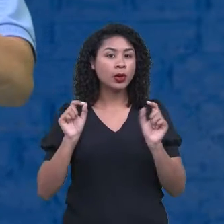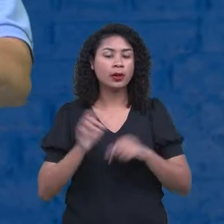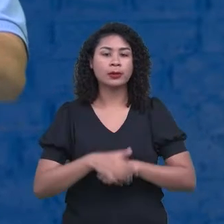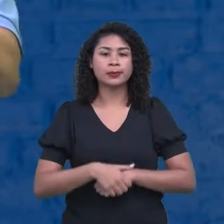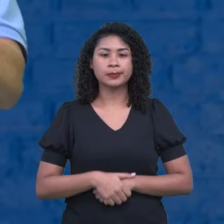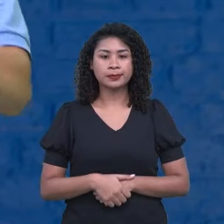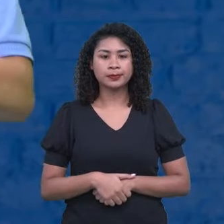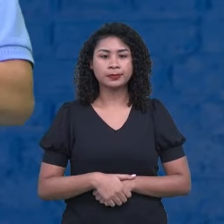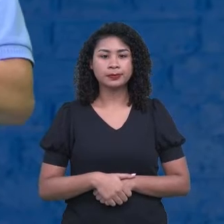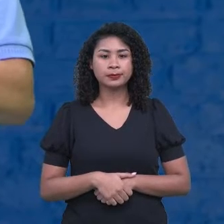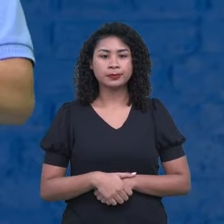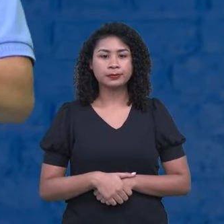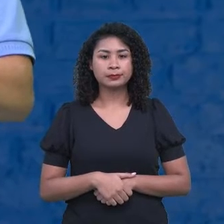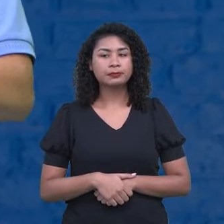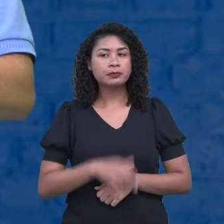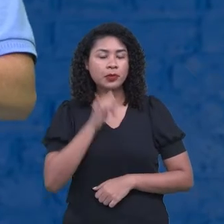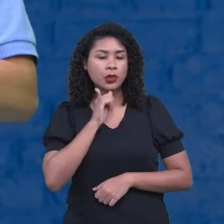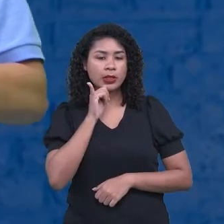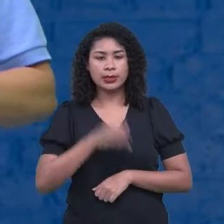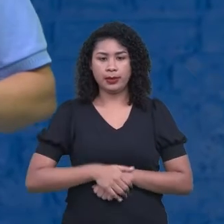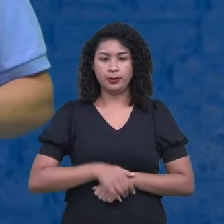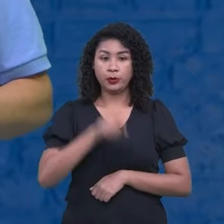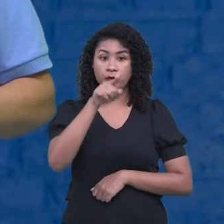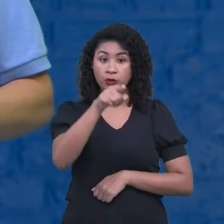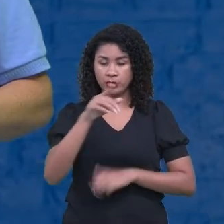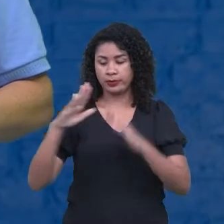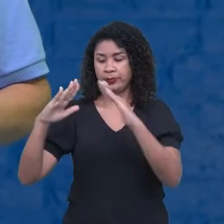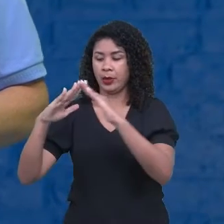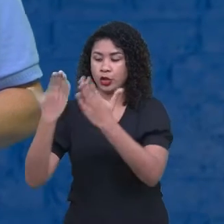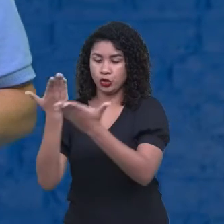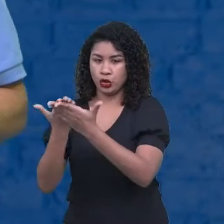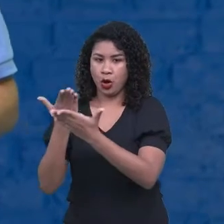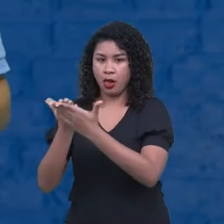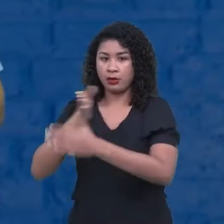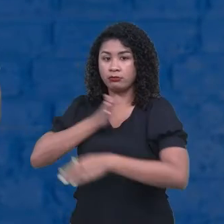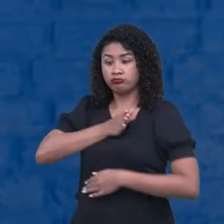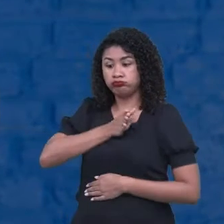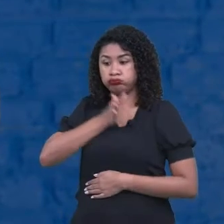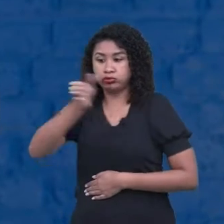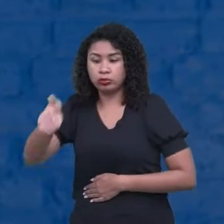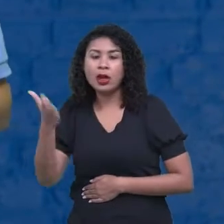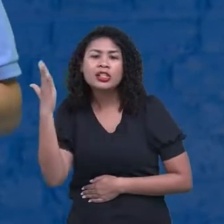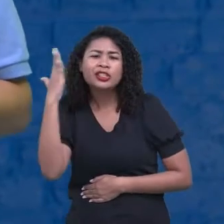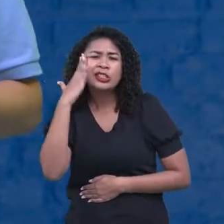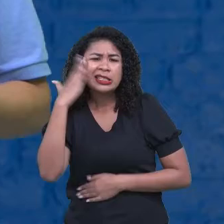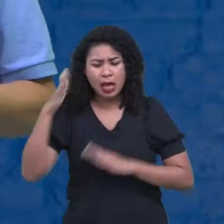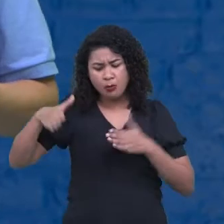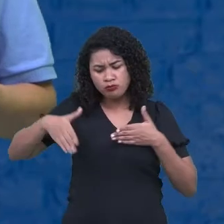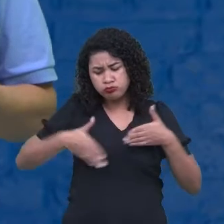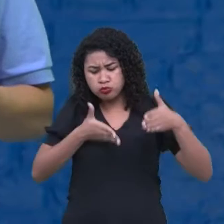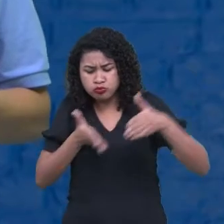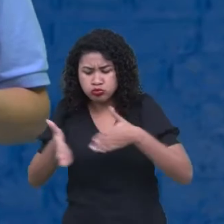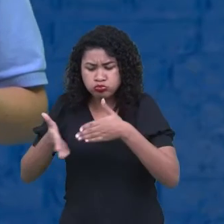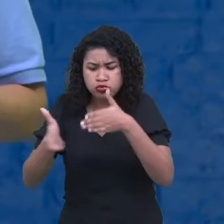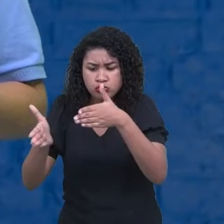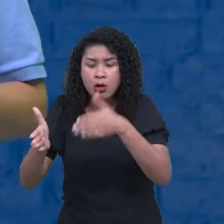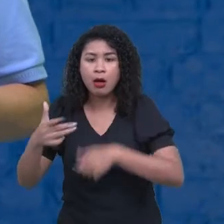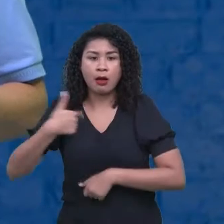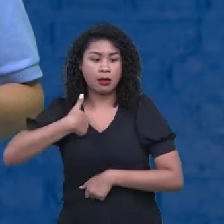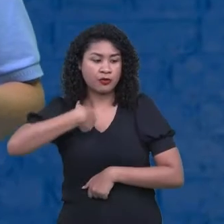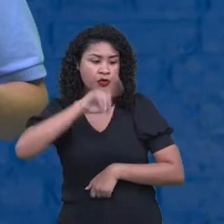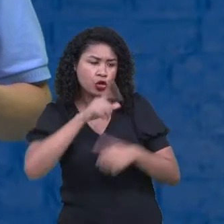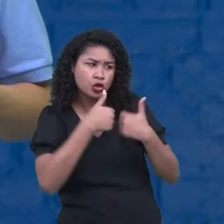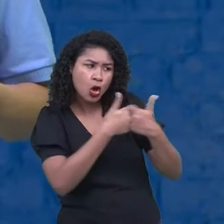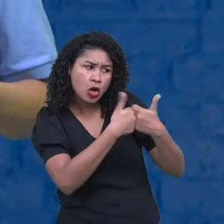para a escola. Na minha mente, eu tenho o caminho que eu vou fazer. Eu vou de ônibus, eu estou com o dinheiro